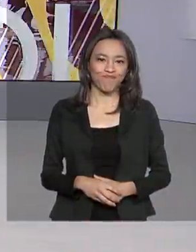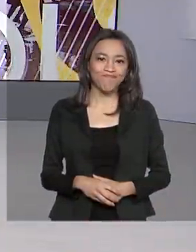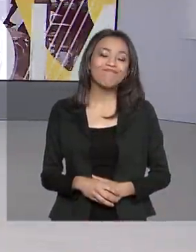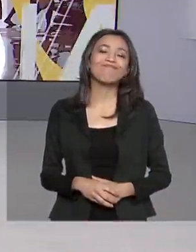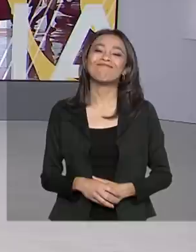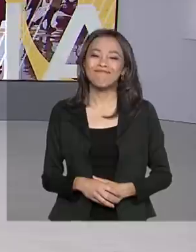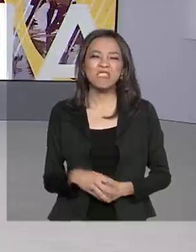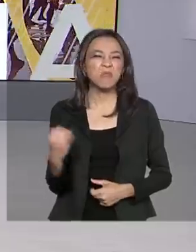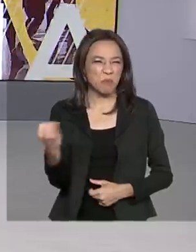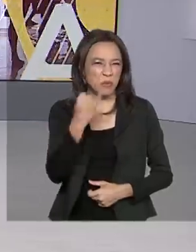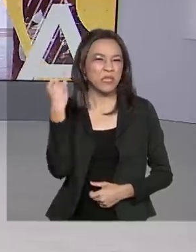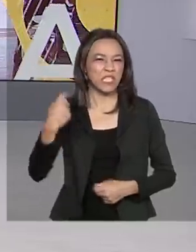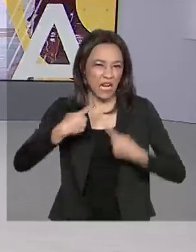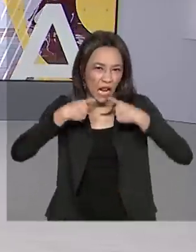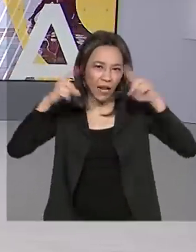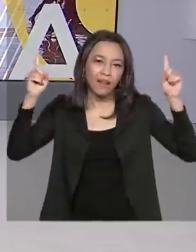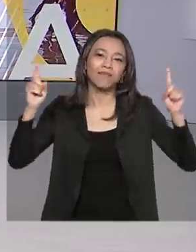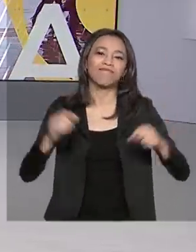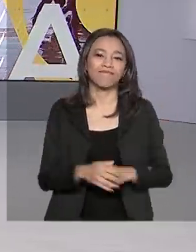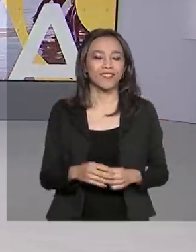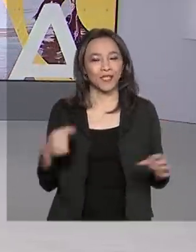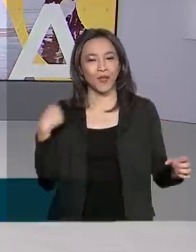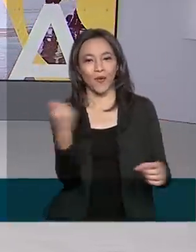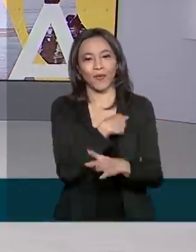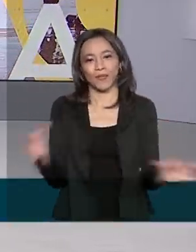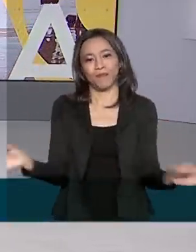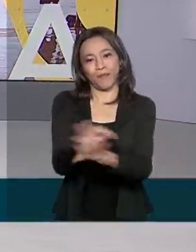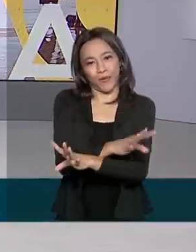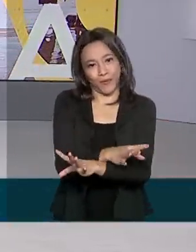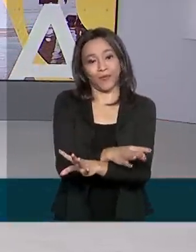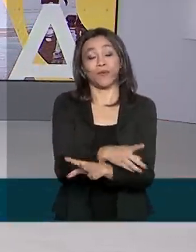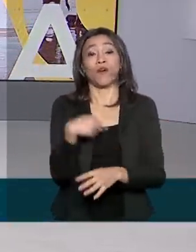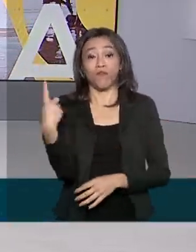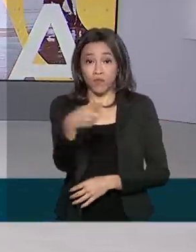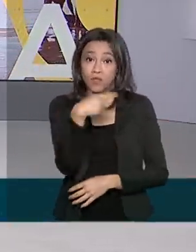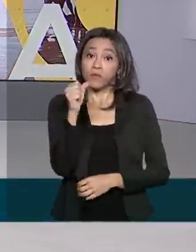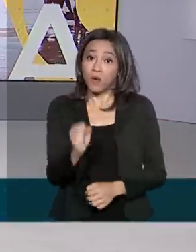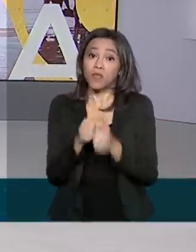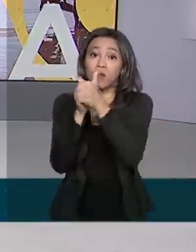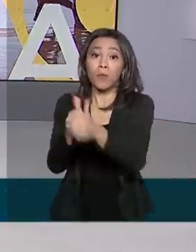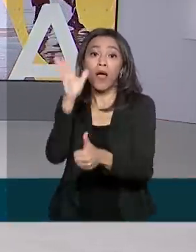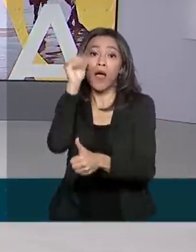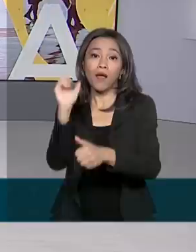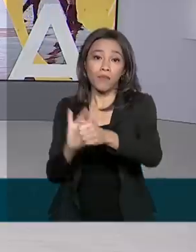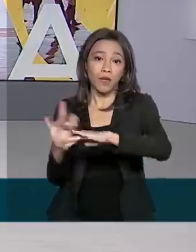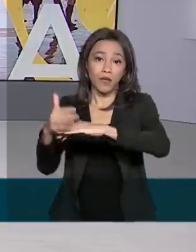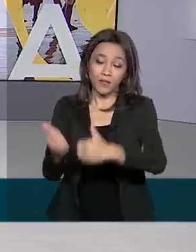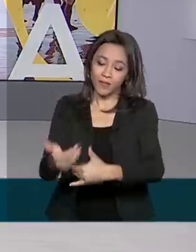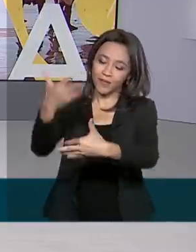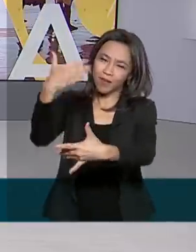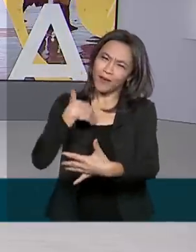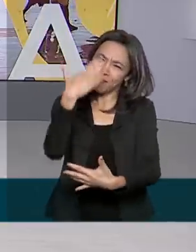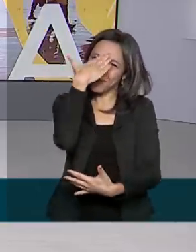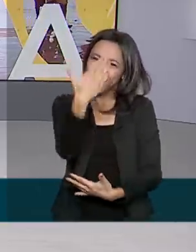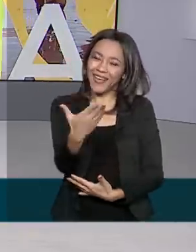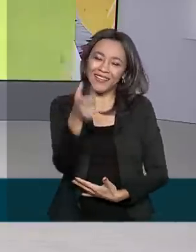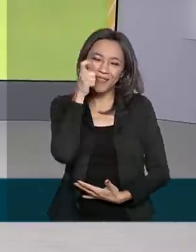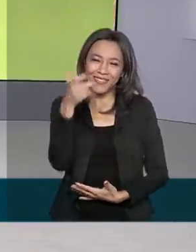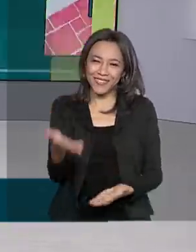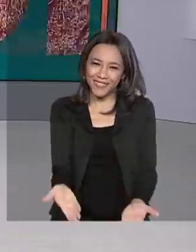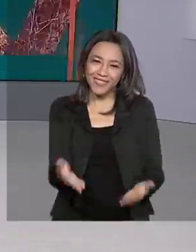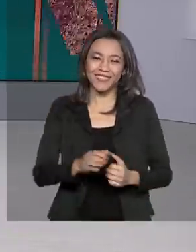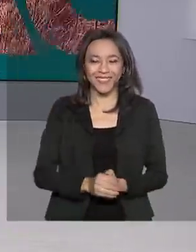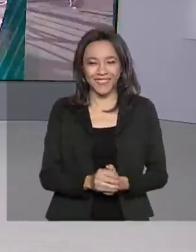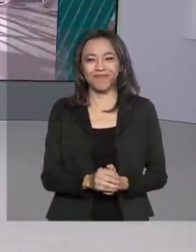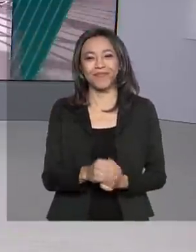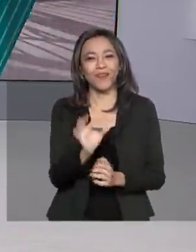Importante denunciar, né? O Brasil em Dia fica por aqui. Você pode nos acompanhar também pelas redes sociais. Obrigada pela sua companhia, pela